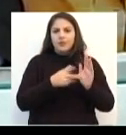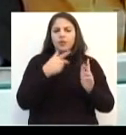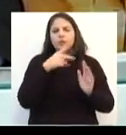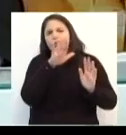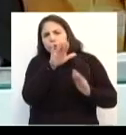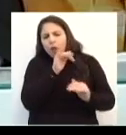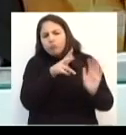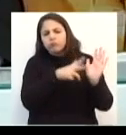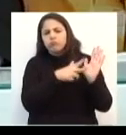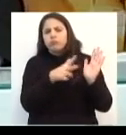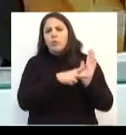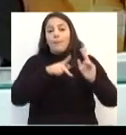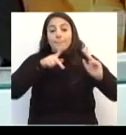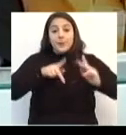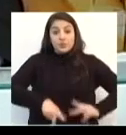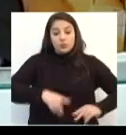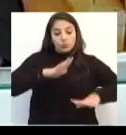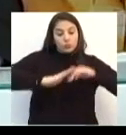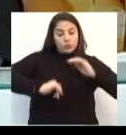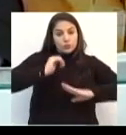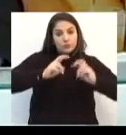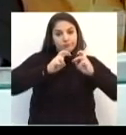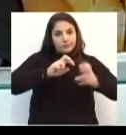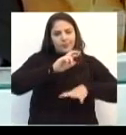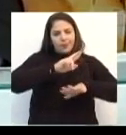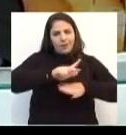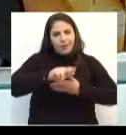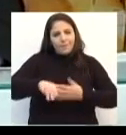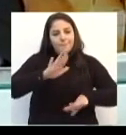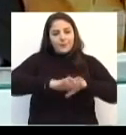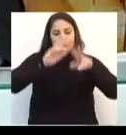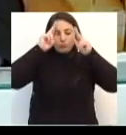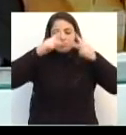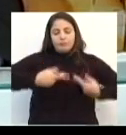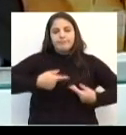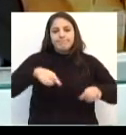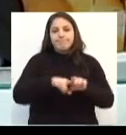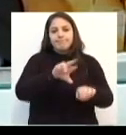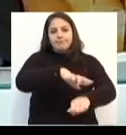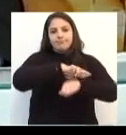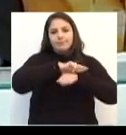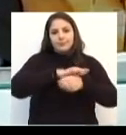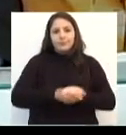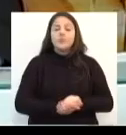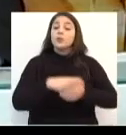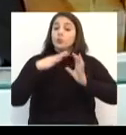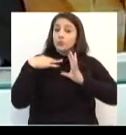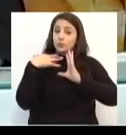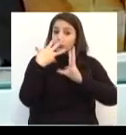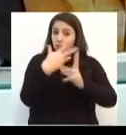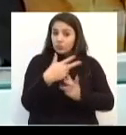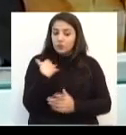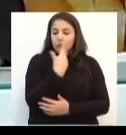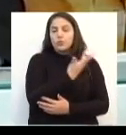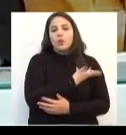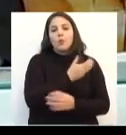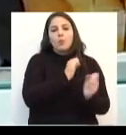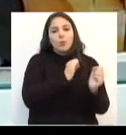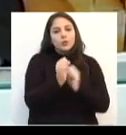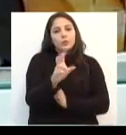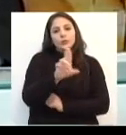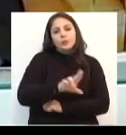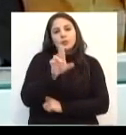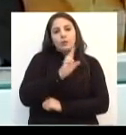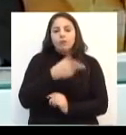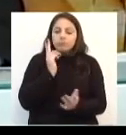atenção das pessoas na construção de um trânsito cada vez mais humano e seguro. Todos nós podemos adotar